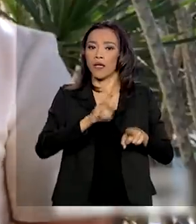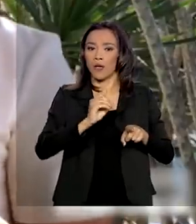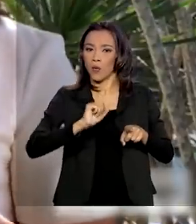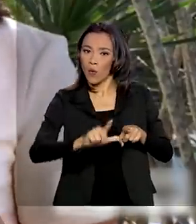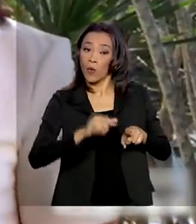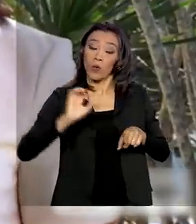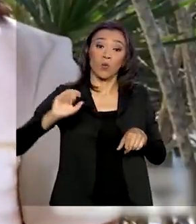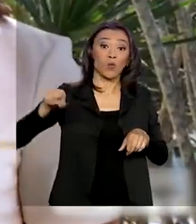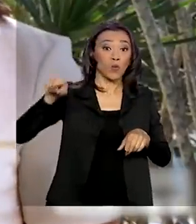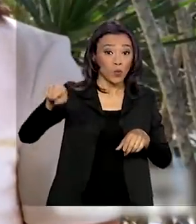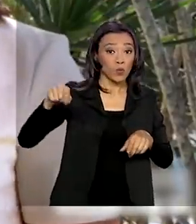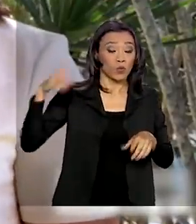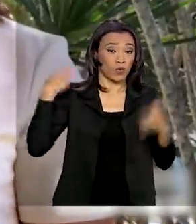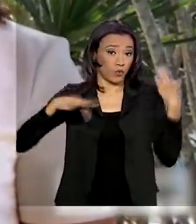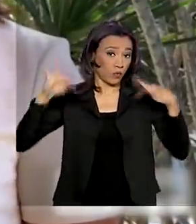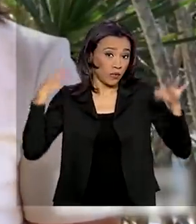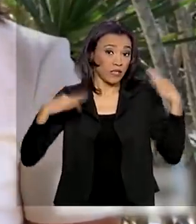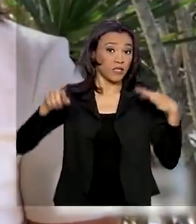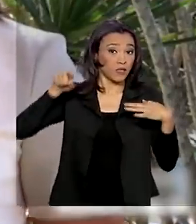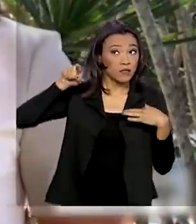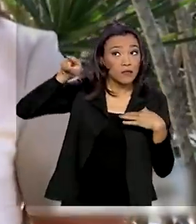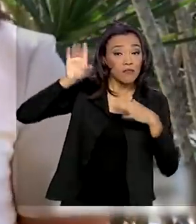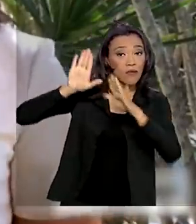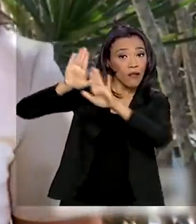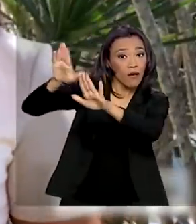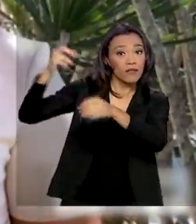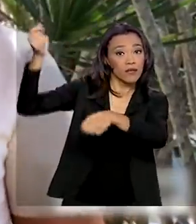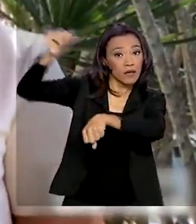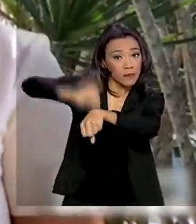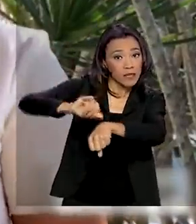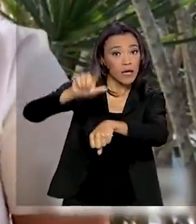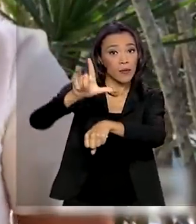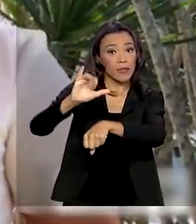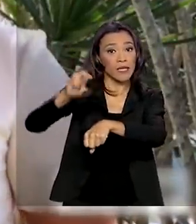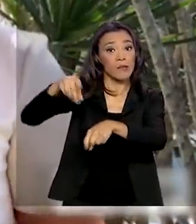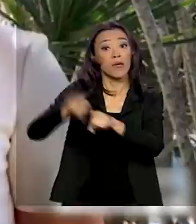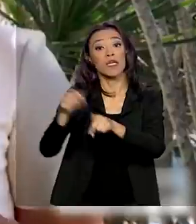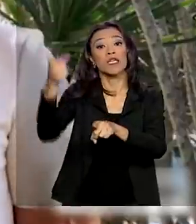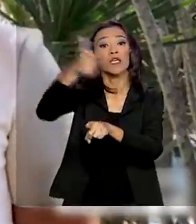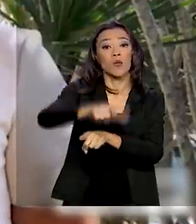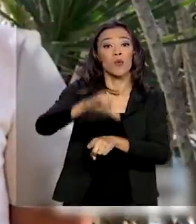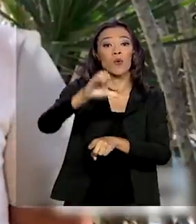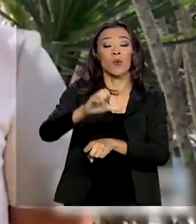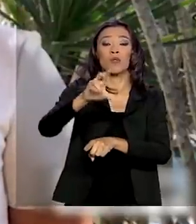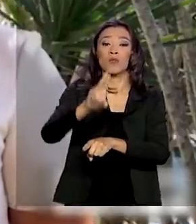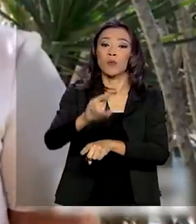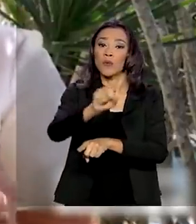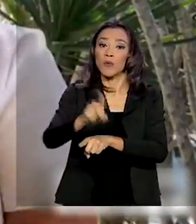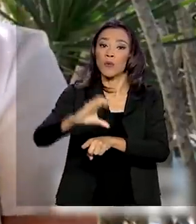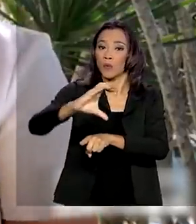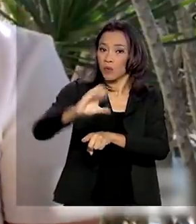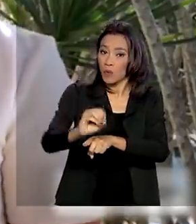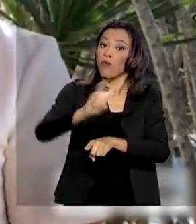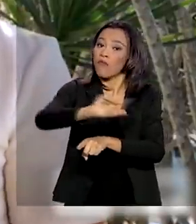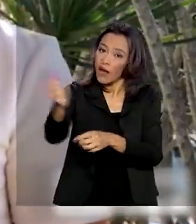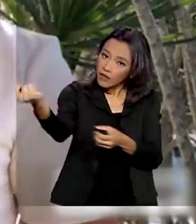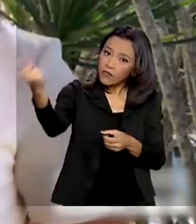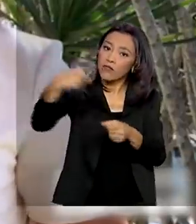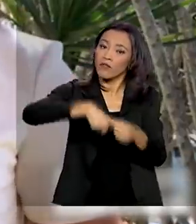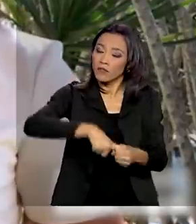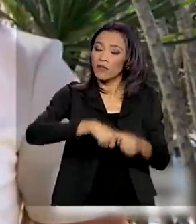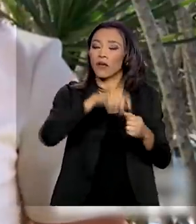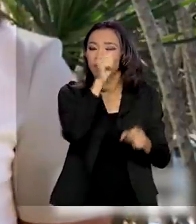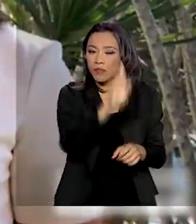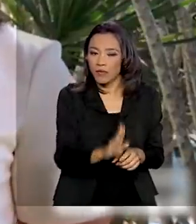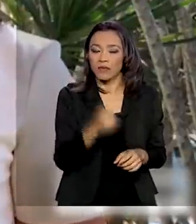que estão retidos na capital peruana e em Cusco, também no Peru, vão ser trazidos de volta nesta sexta